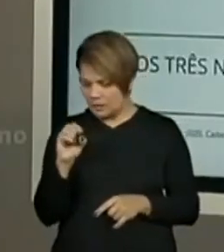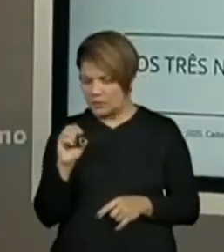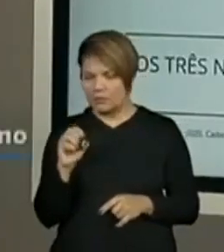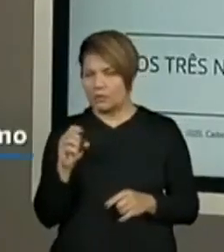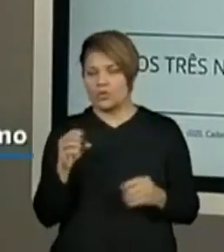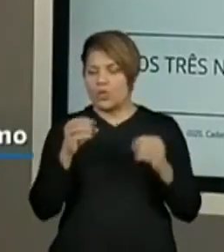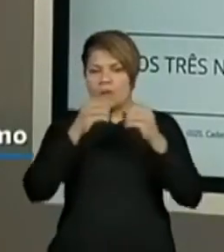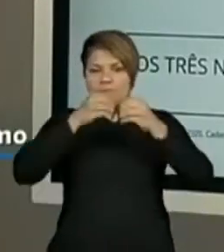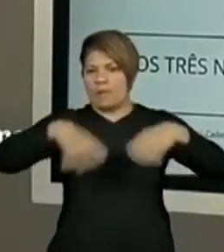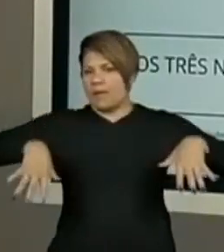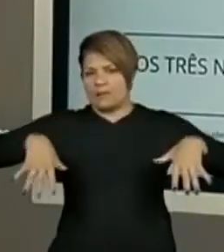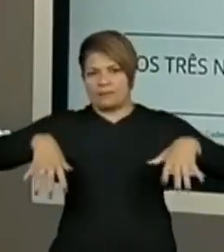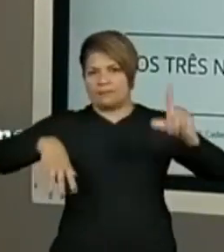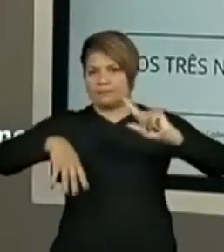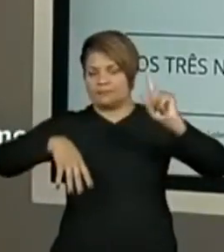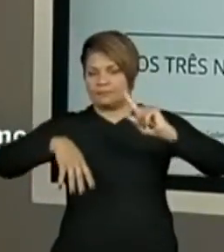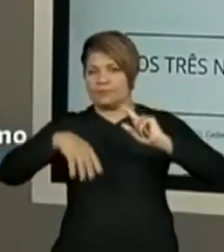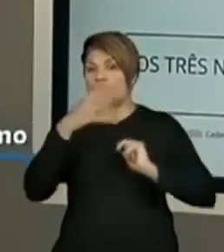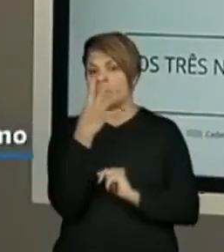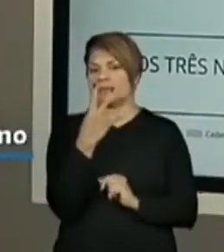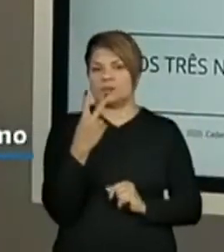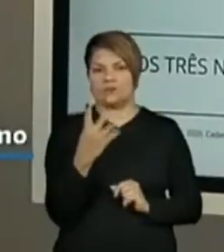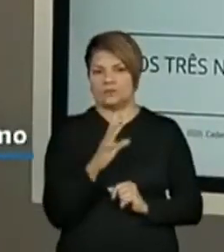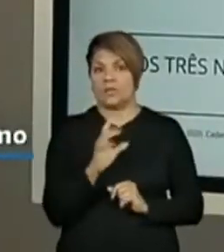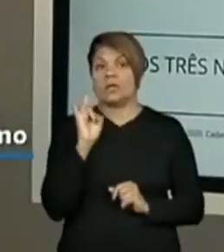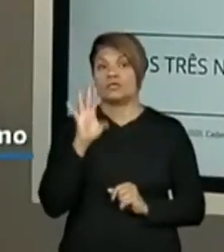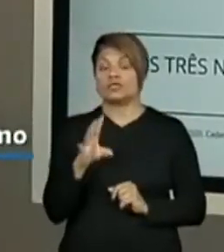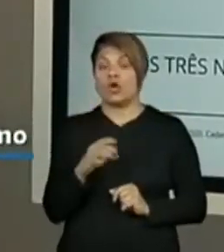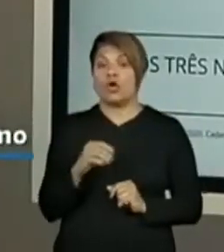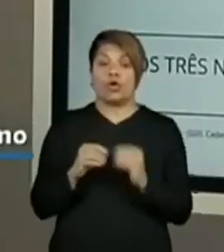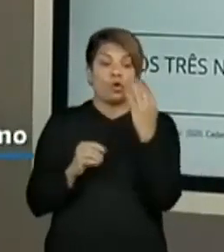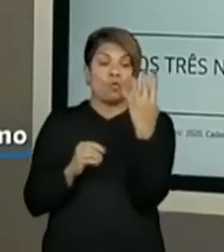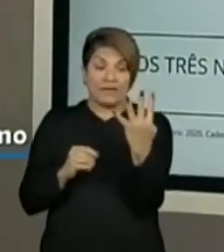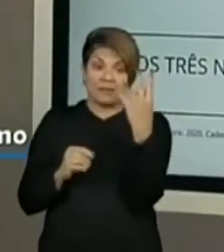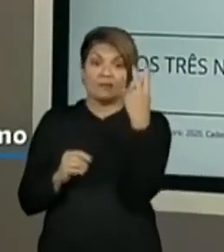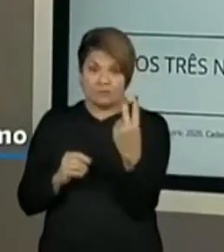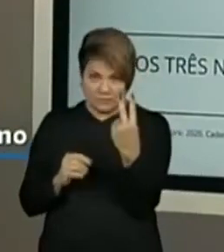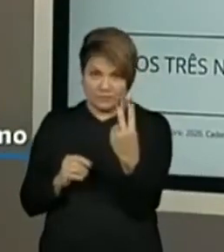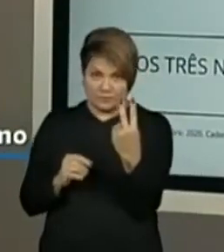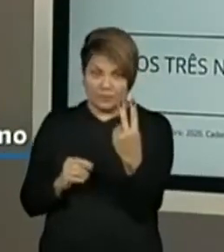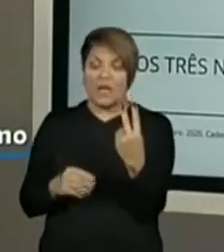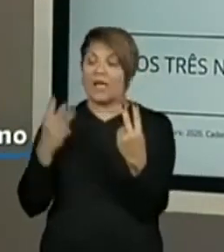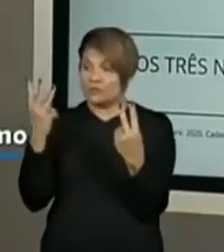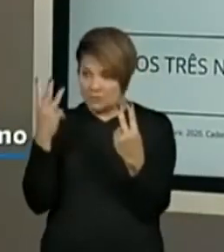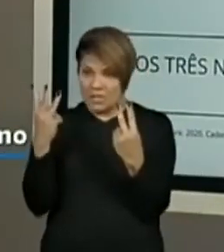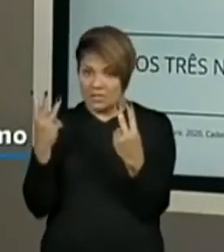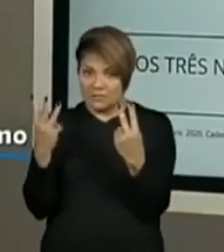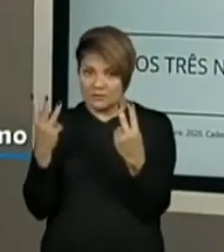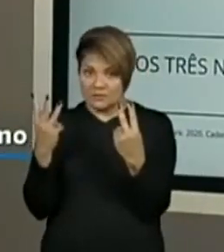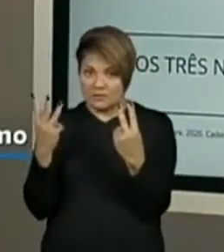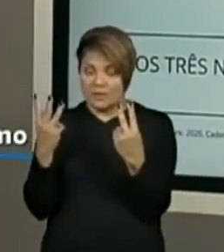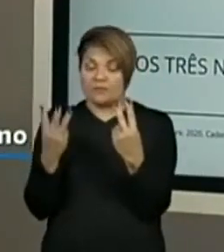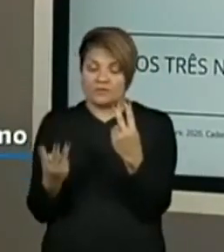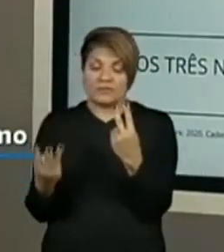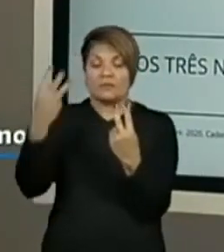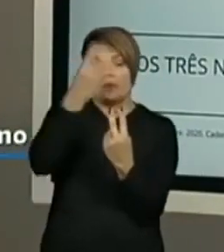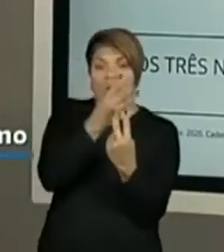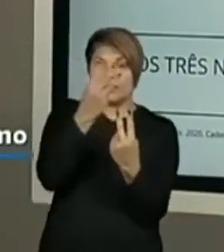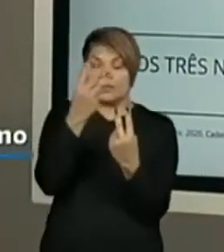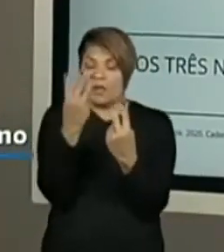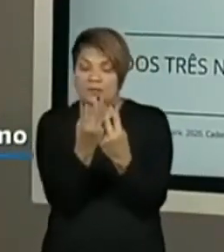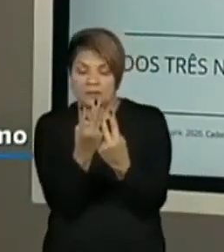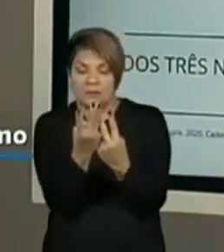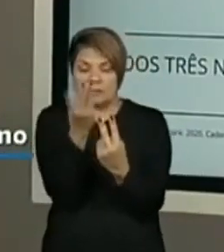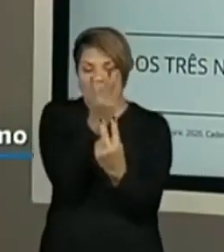desmontar o número 42. É para a gente colocar o número 3, o algarismo 3, dentro do número 42.